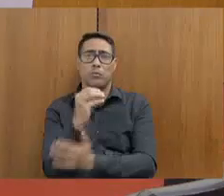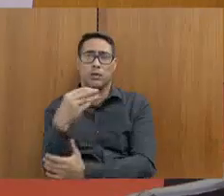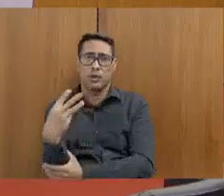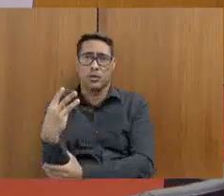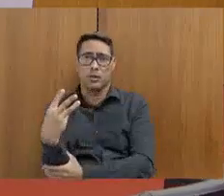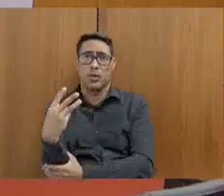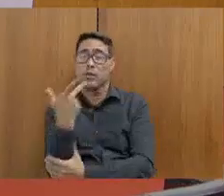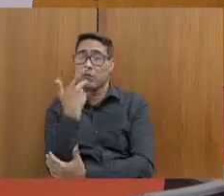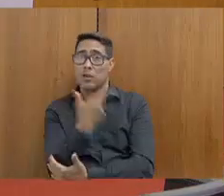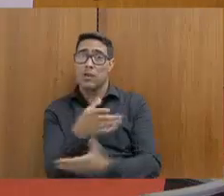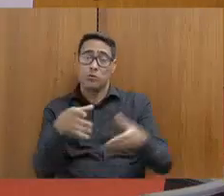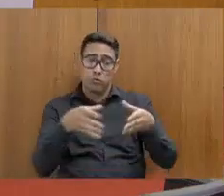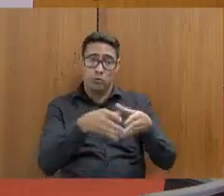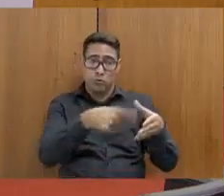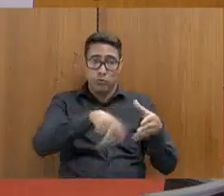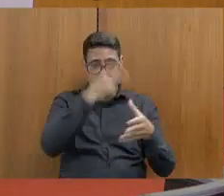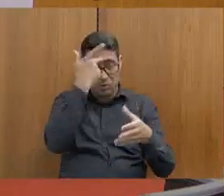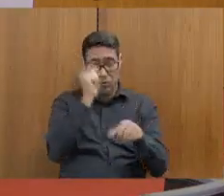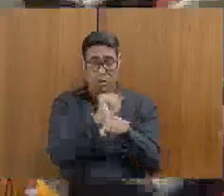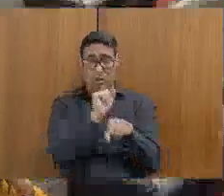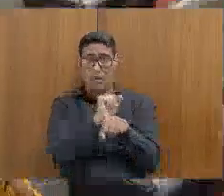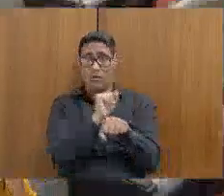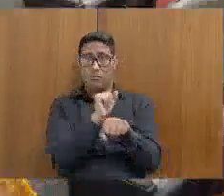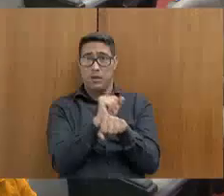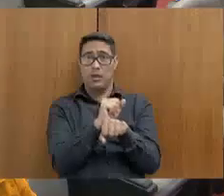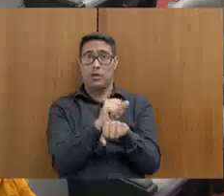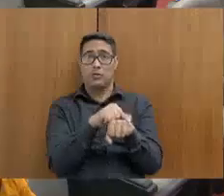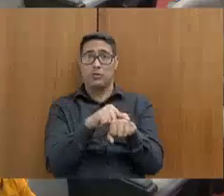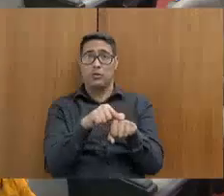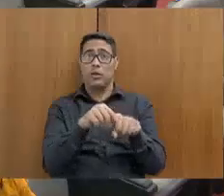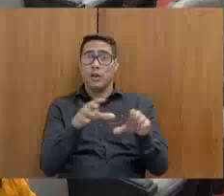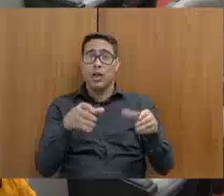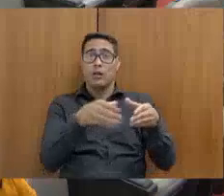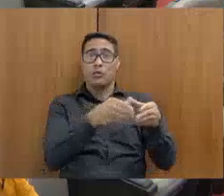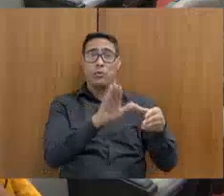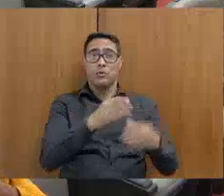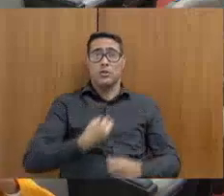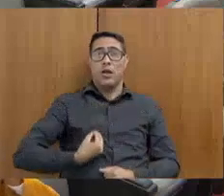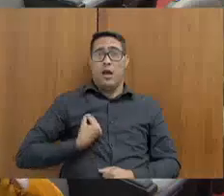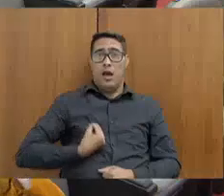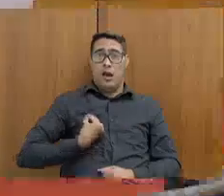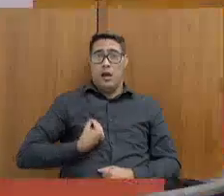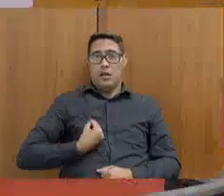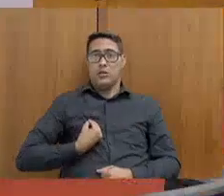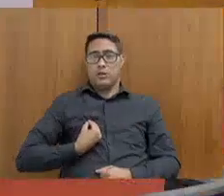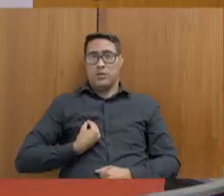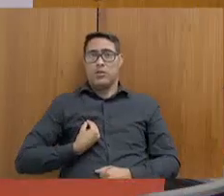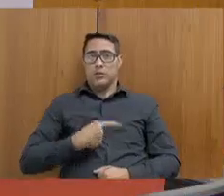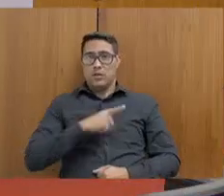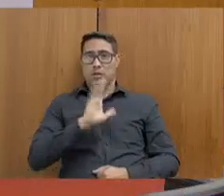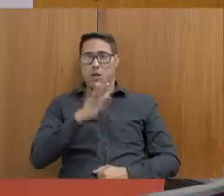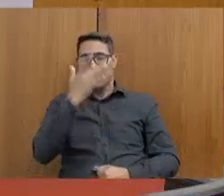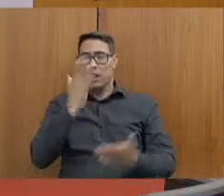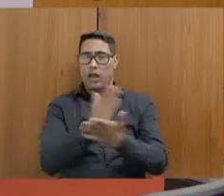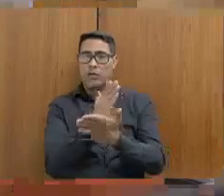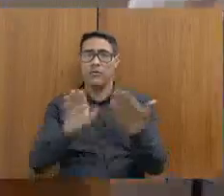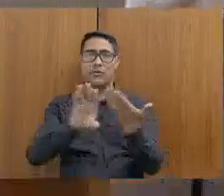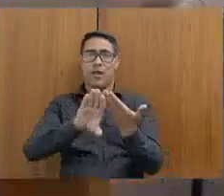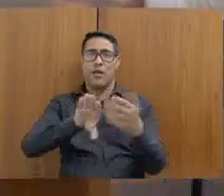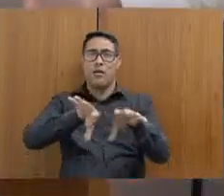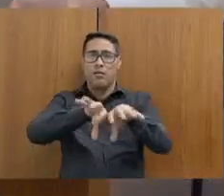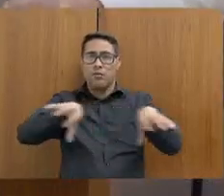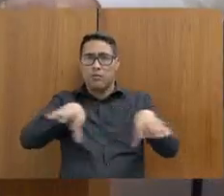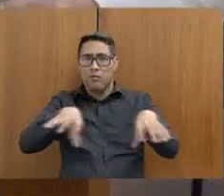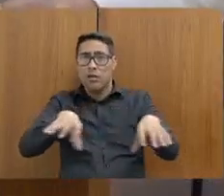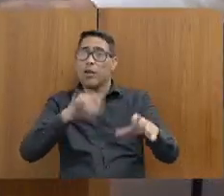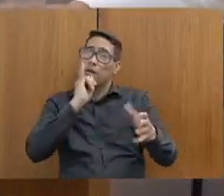dos excedentes aqui, que na turma já existe divisão, porque o eu estava explicando é que eu não tenho condições de chamar a